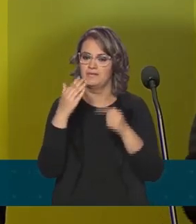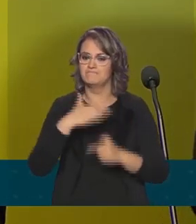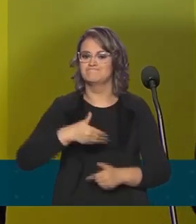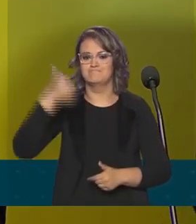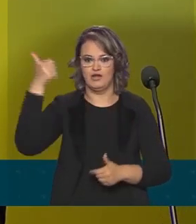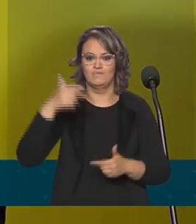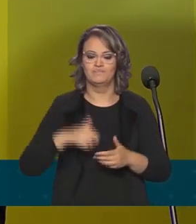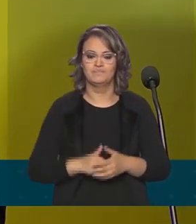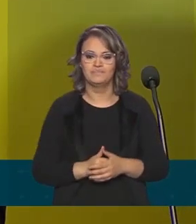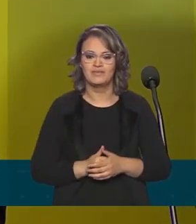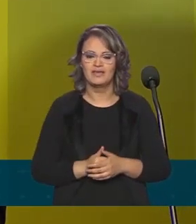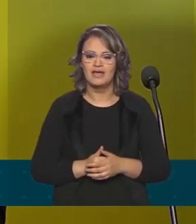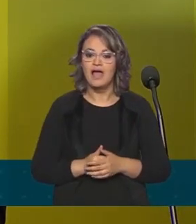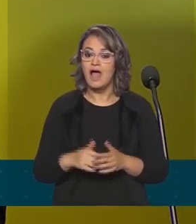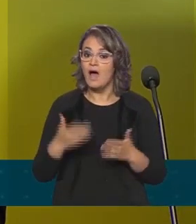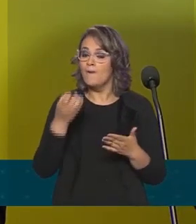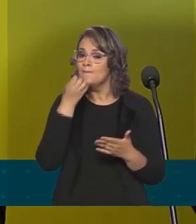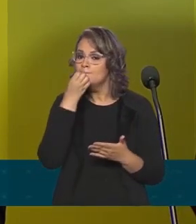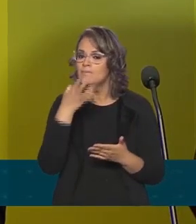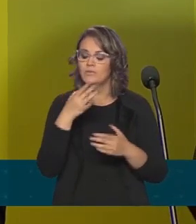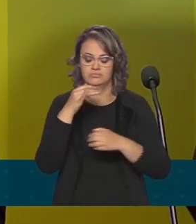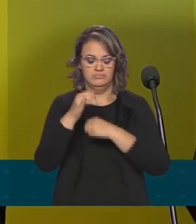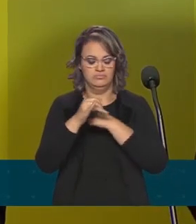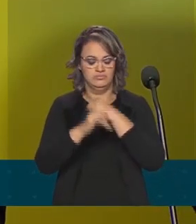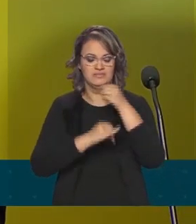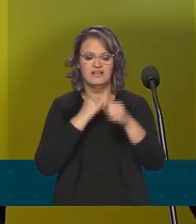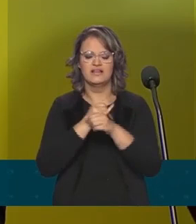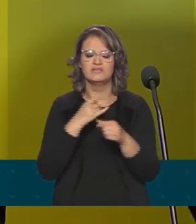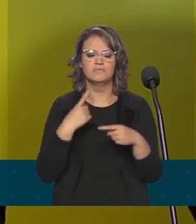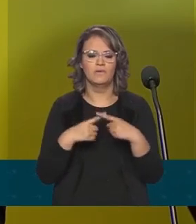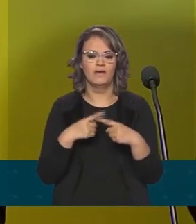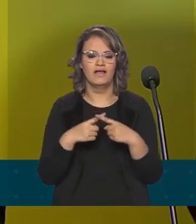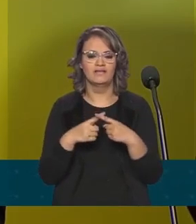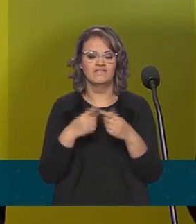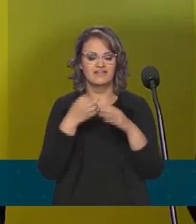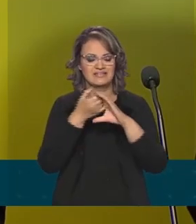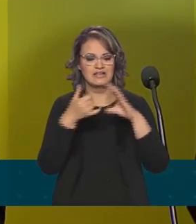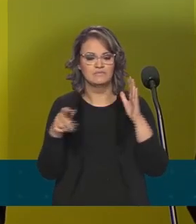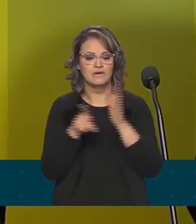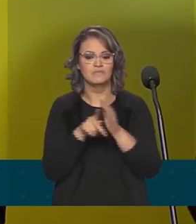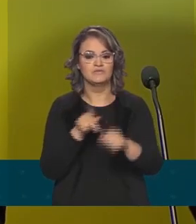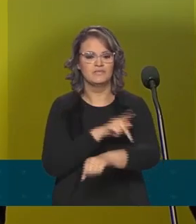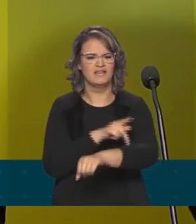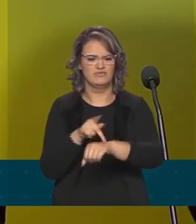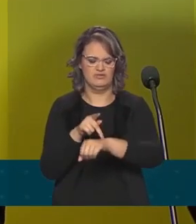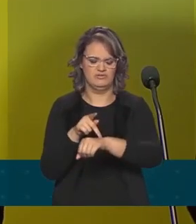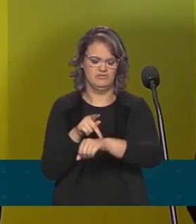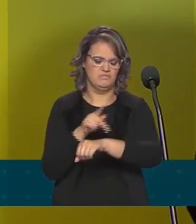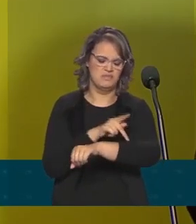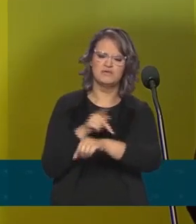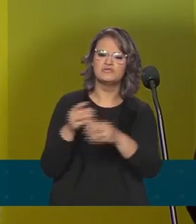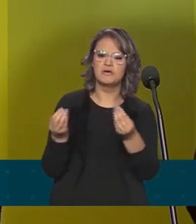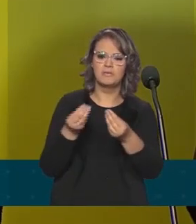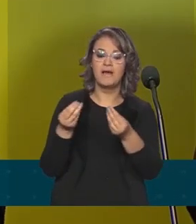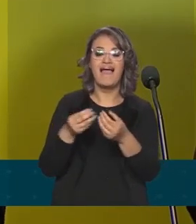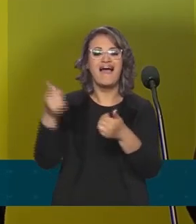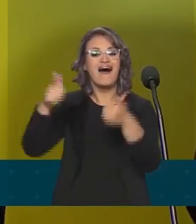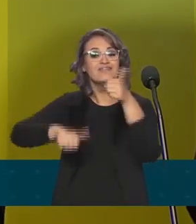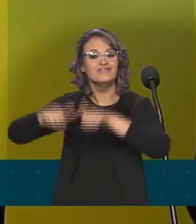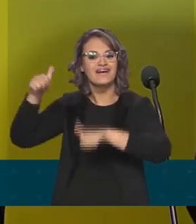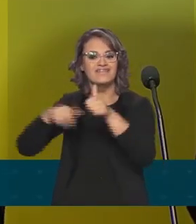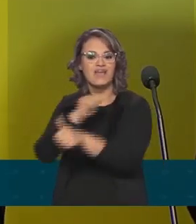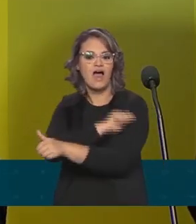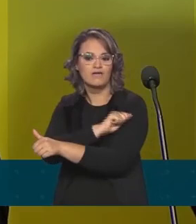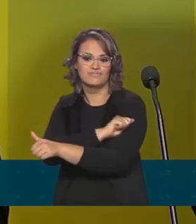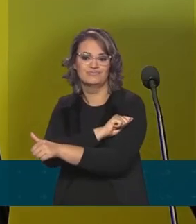maior vantagem da prova digital é do ponto de vista pedagógico. É a gente poder melhorar a forma como avaliamos os nossos alunos,